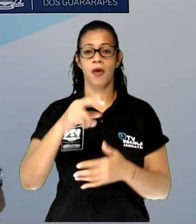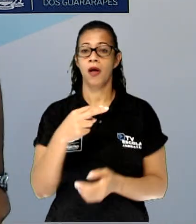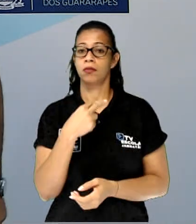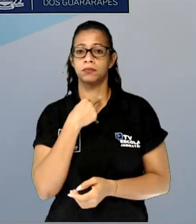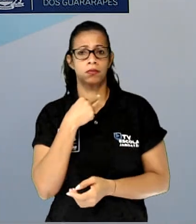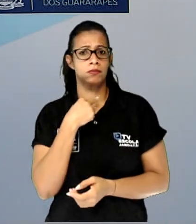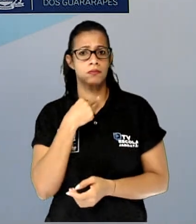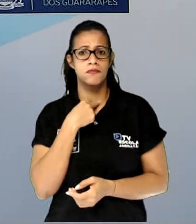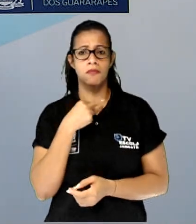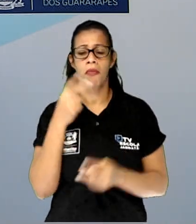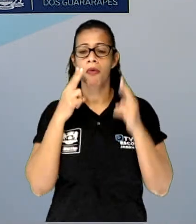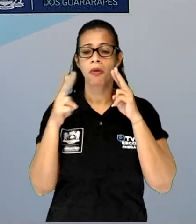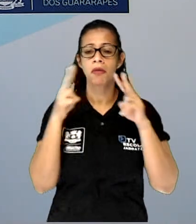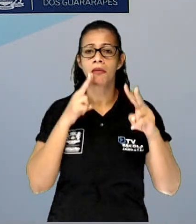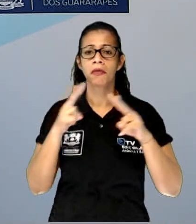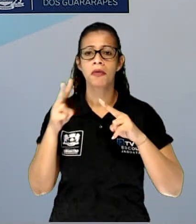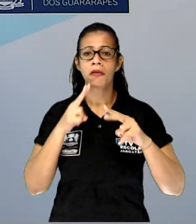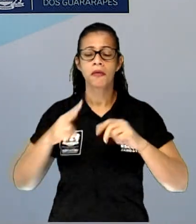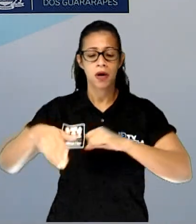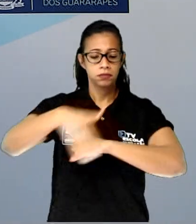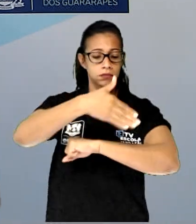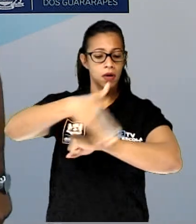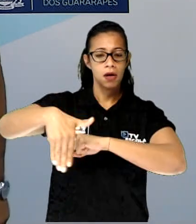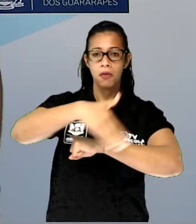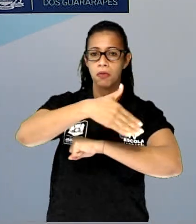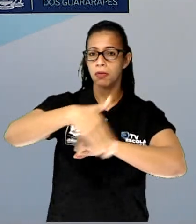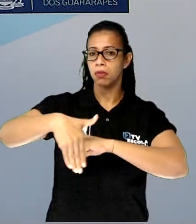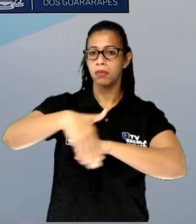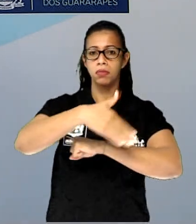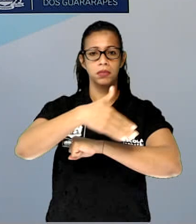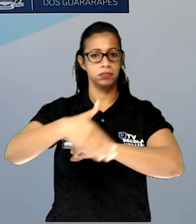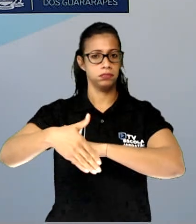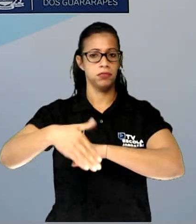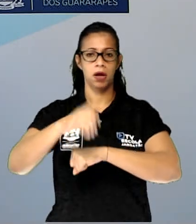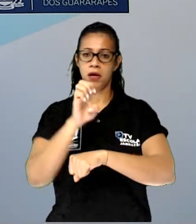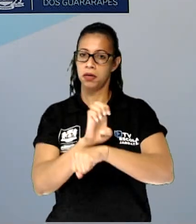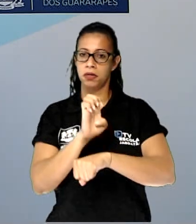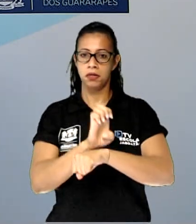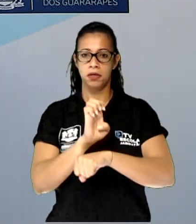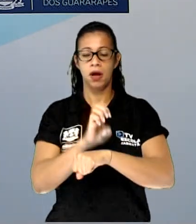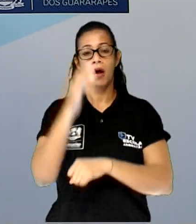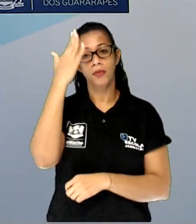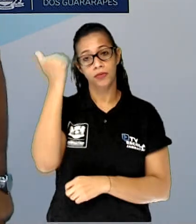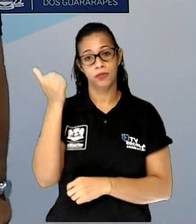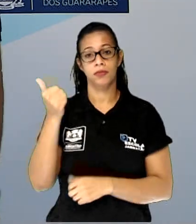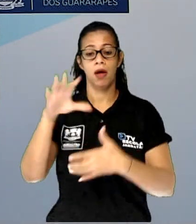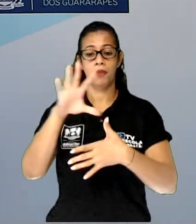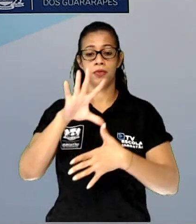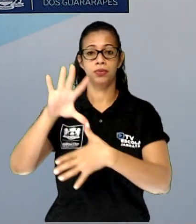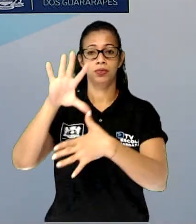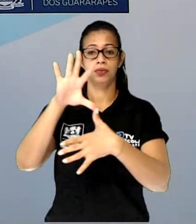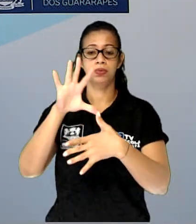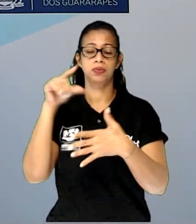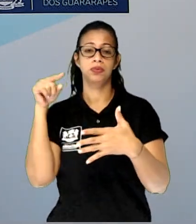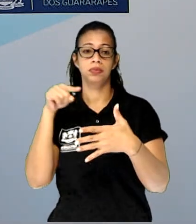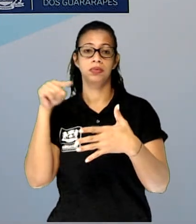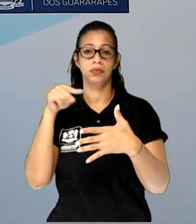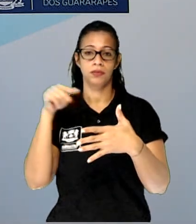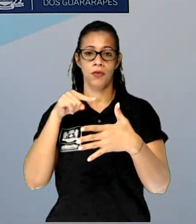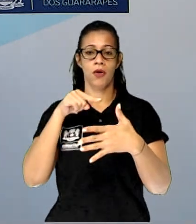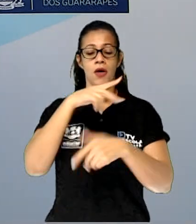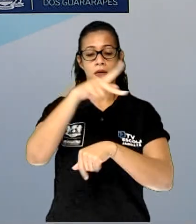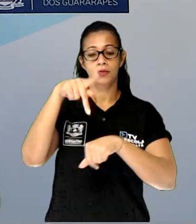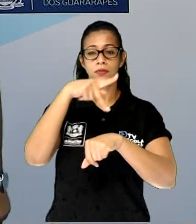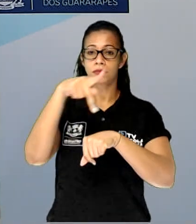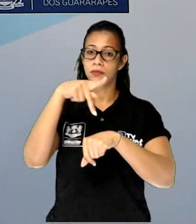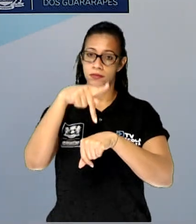nenhuma, gente não consegue ver nenhum estado. A gente só sabe que o contorno dos países não tem uma riqueza de